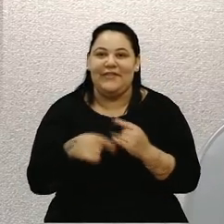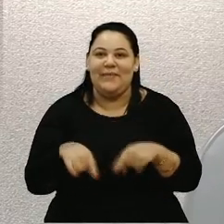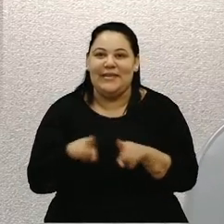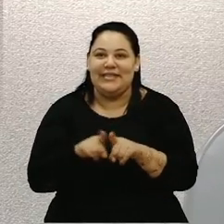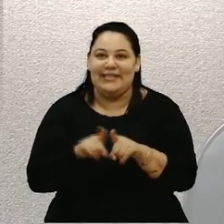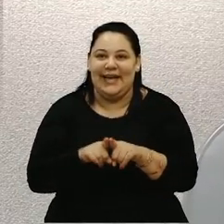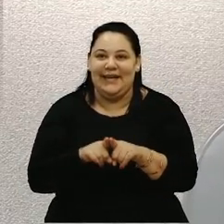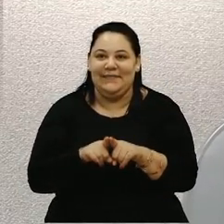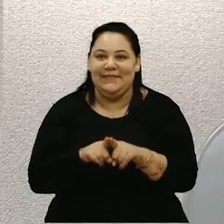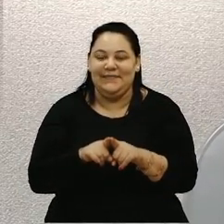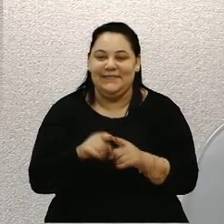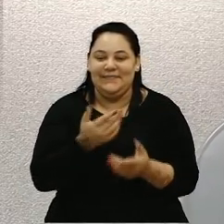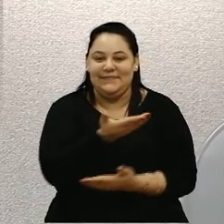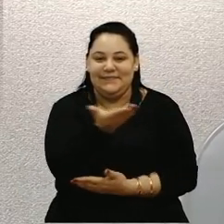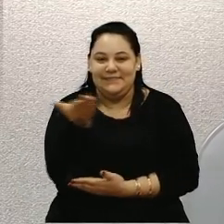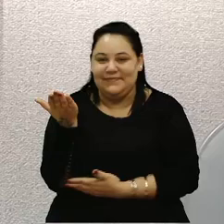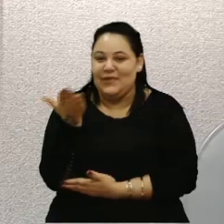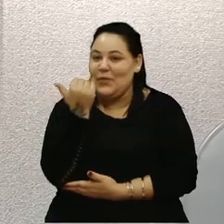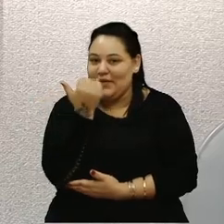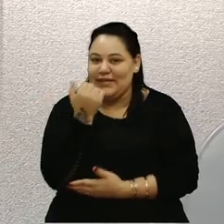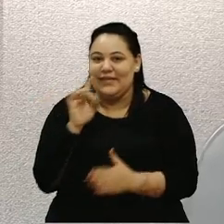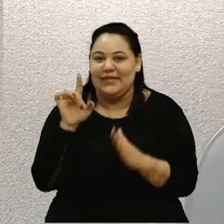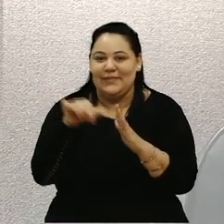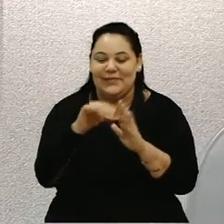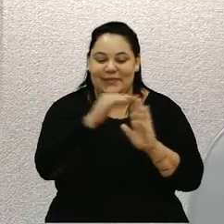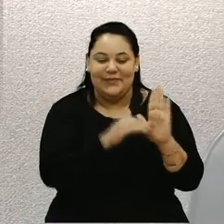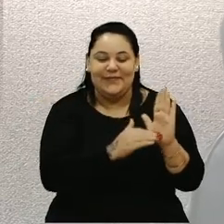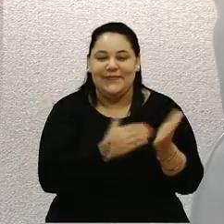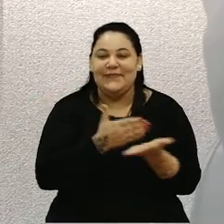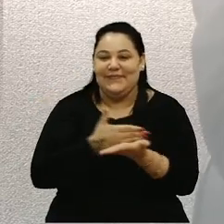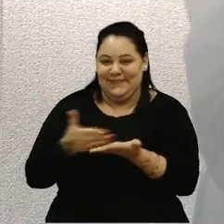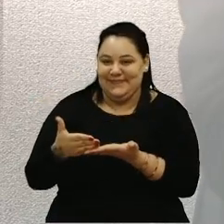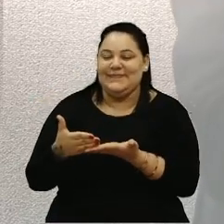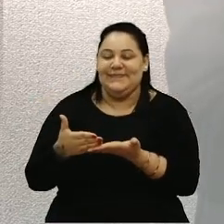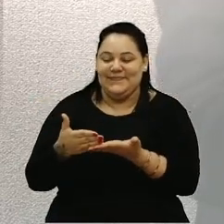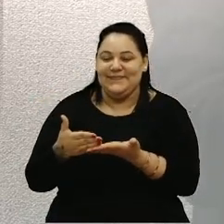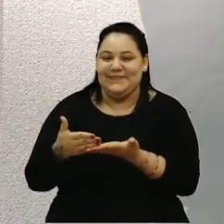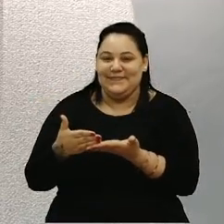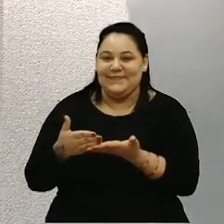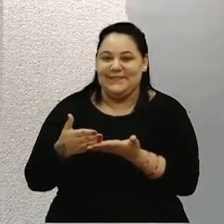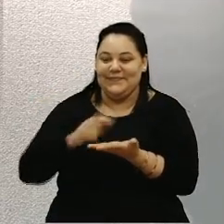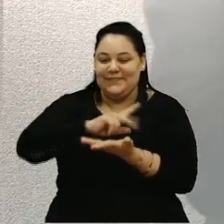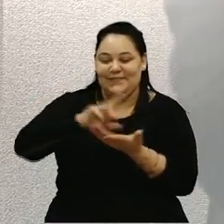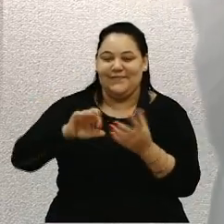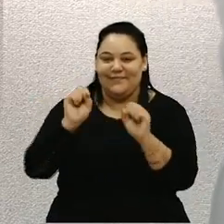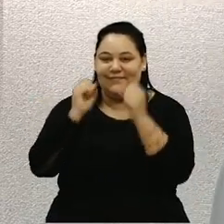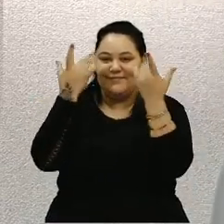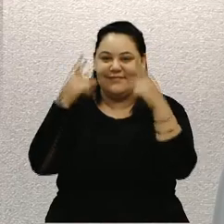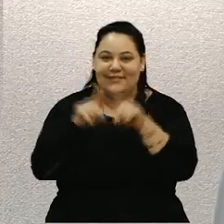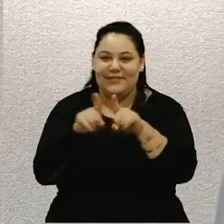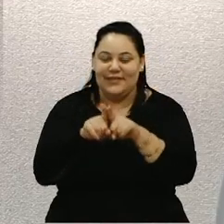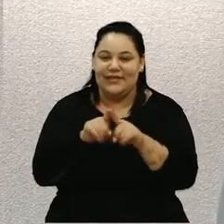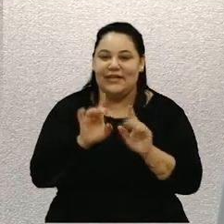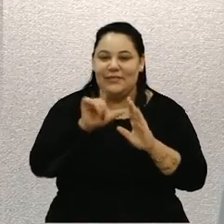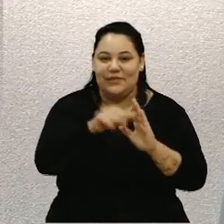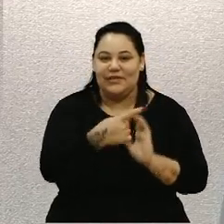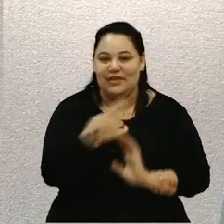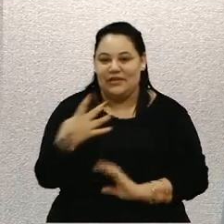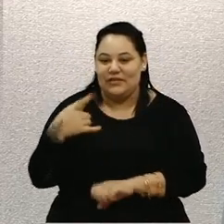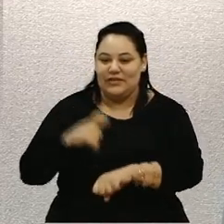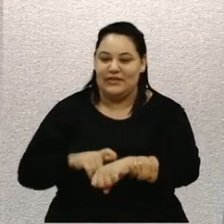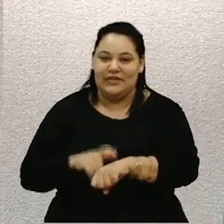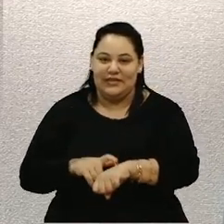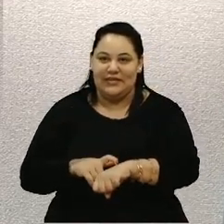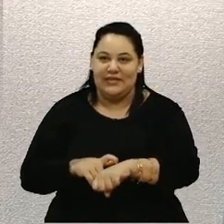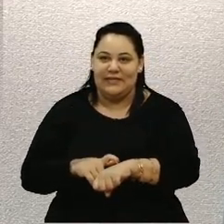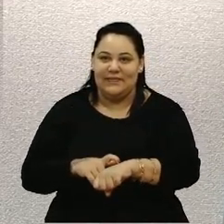a 1h30 da tarde o início da programação cultural com diversas atrações e a partir das 14 horas, então, a